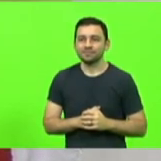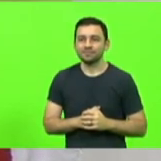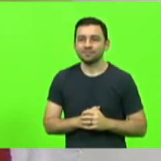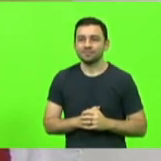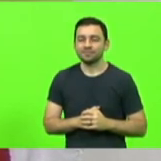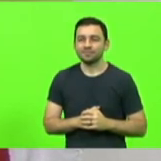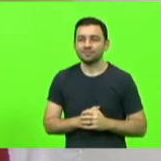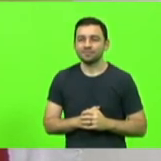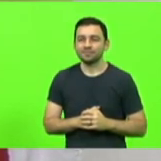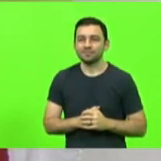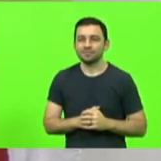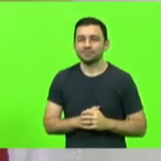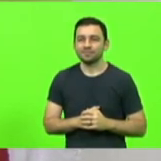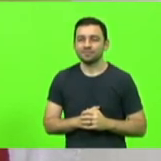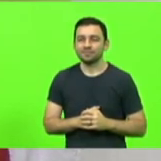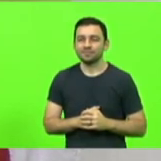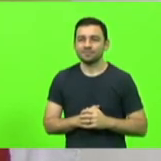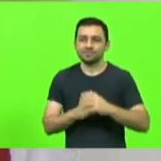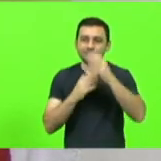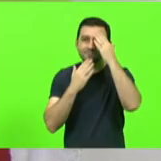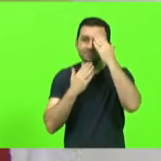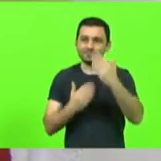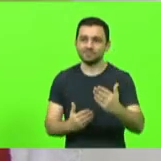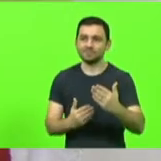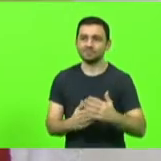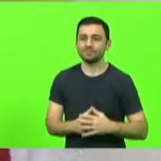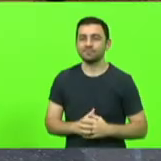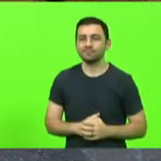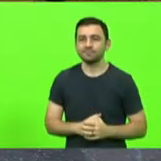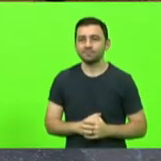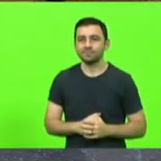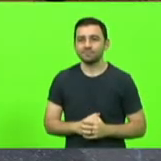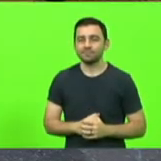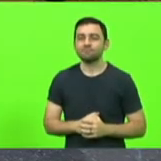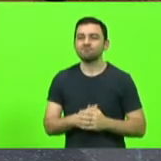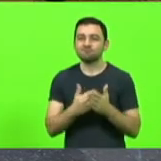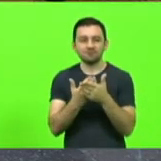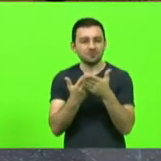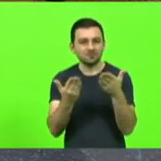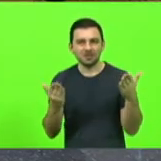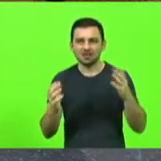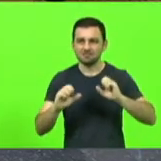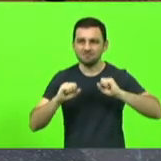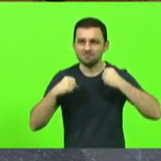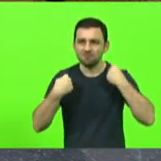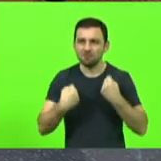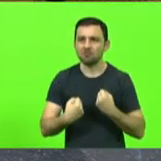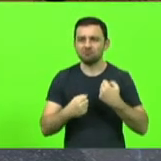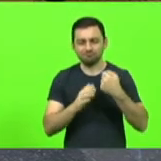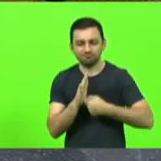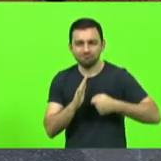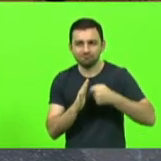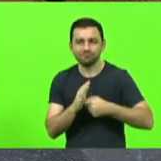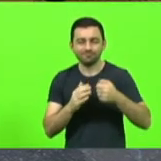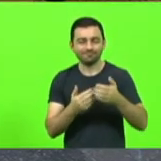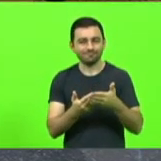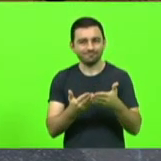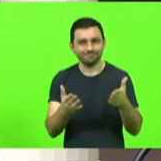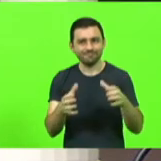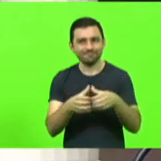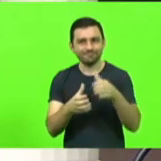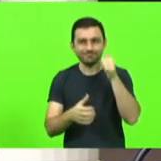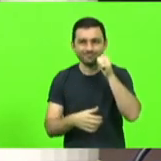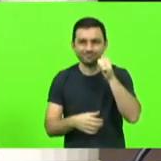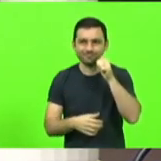e união a MUC muito obrigada muito obrigado obrigado as senhoras guerreiras que fazem parte o bom disso